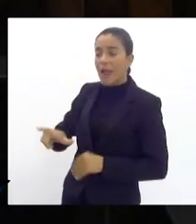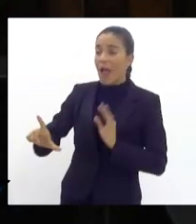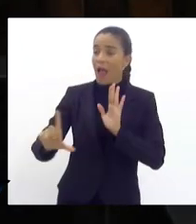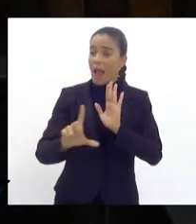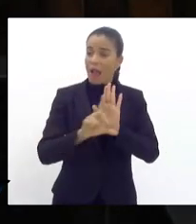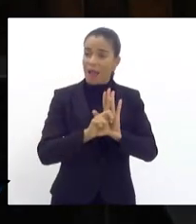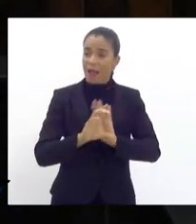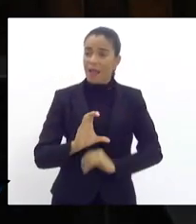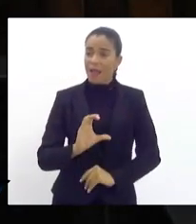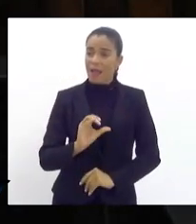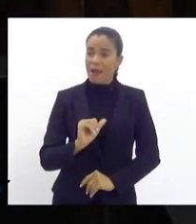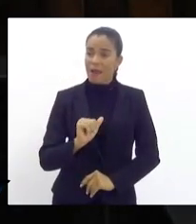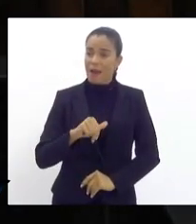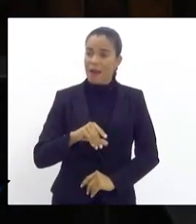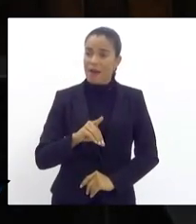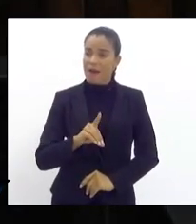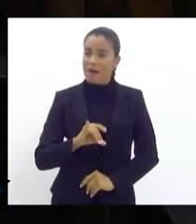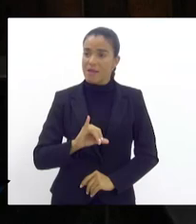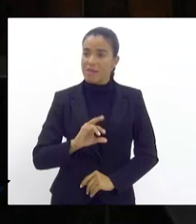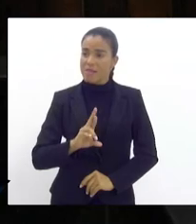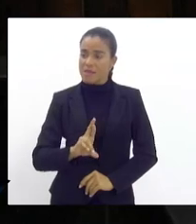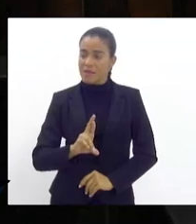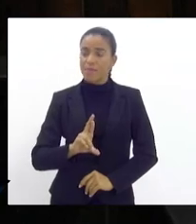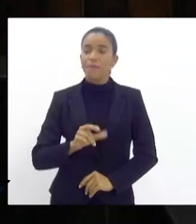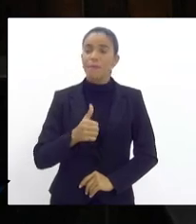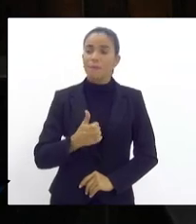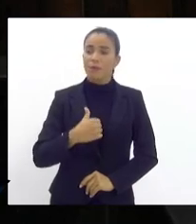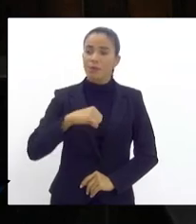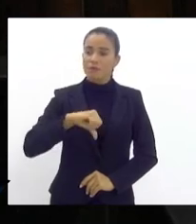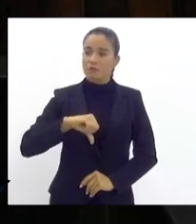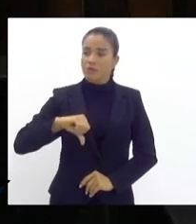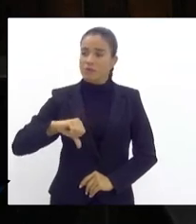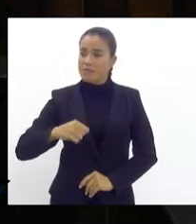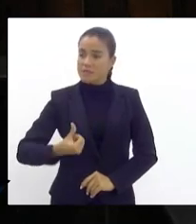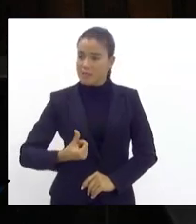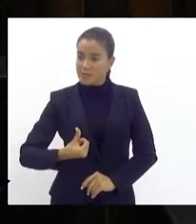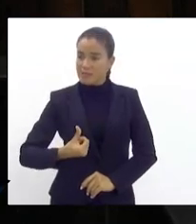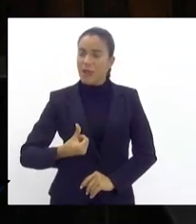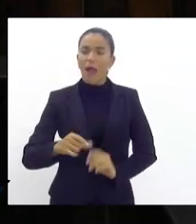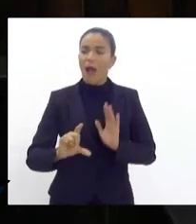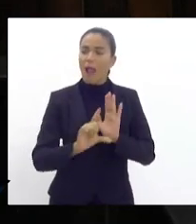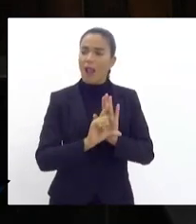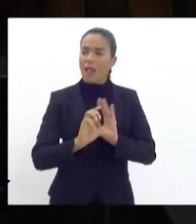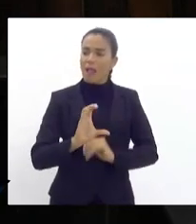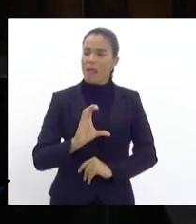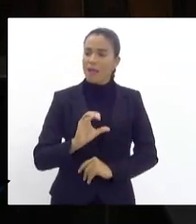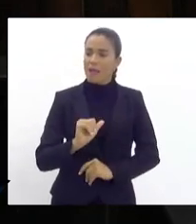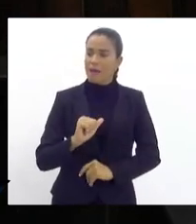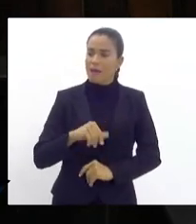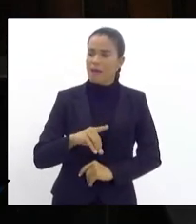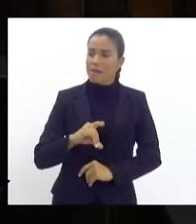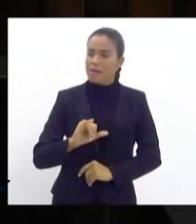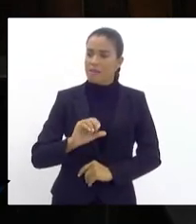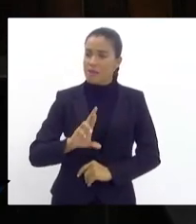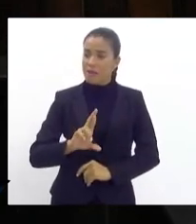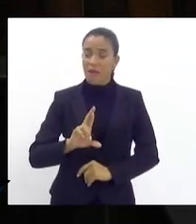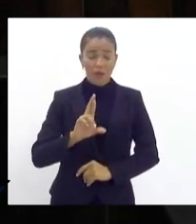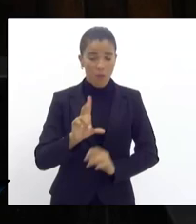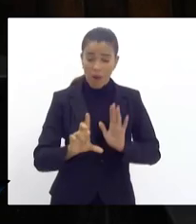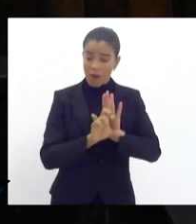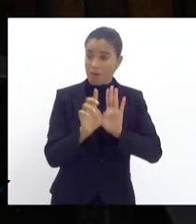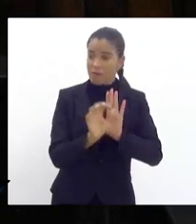Candir, lei de 1996. O que é a lei Candir? Lei Federal.